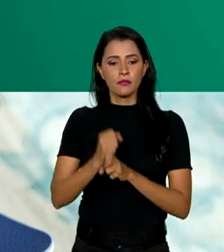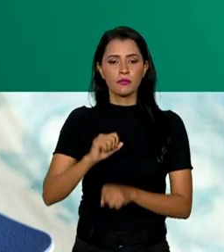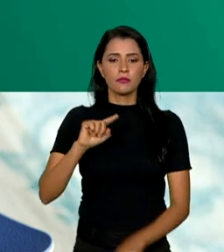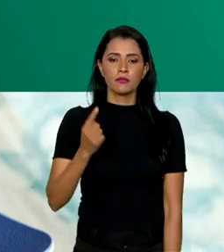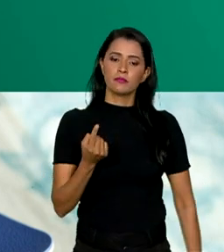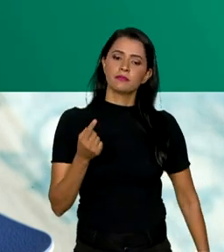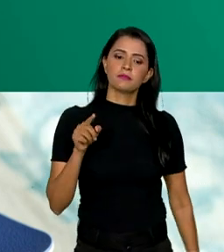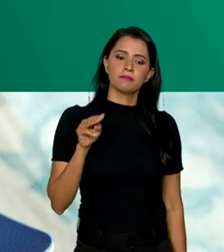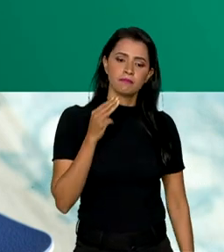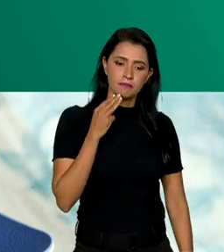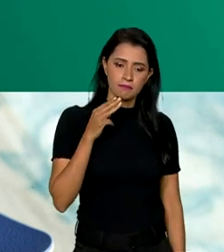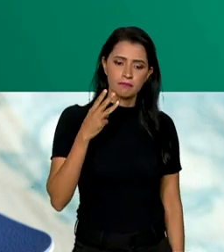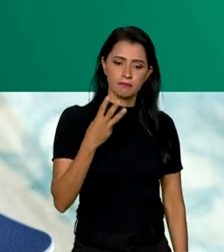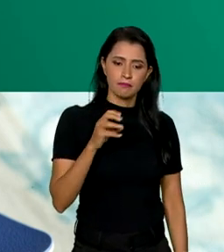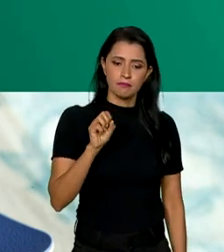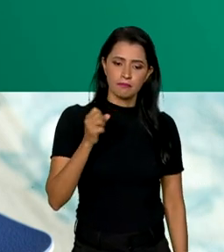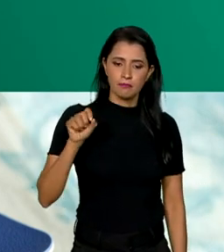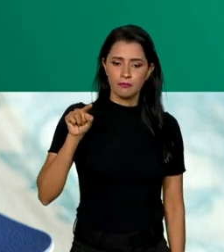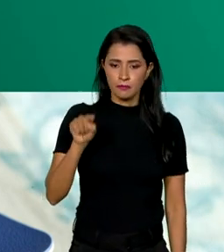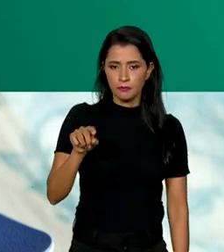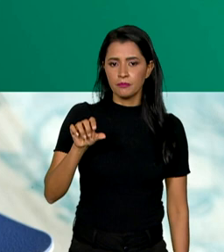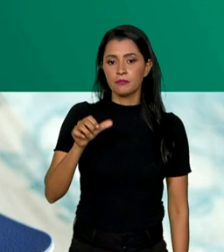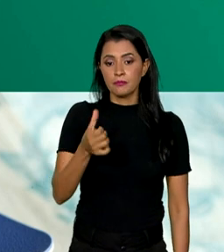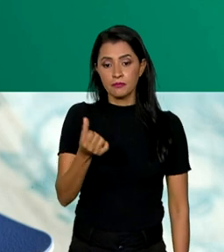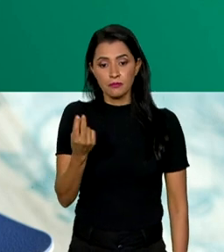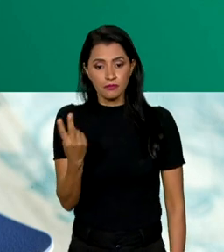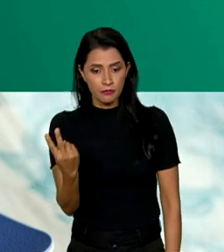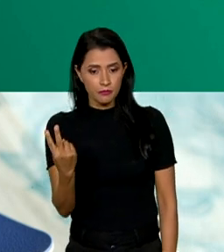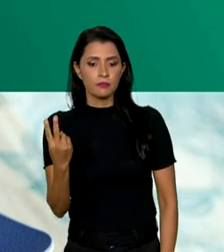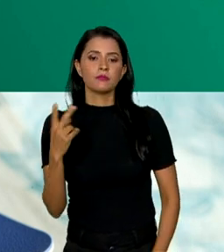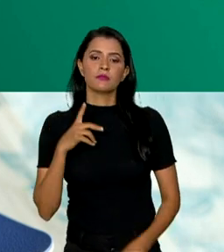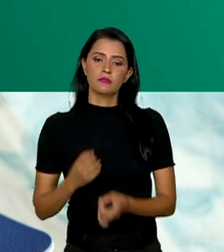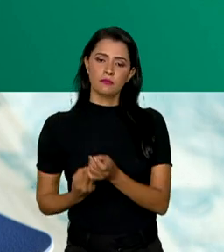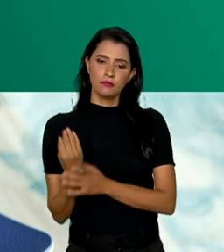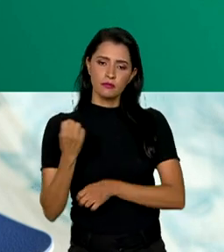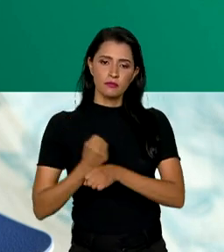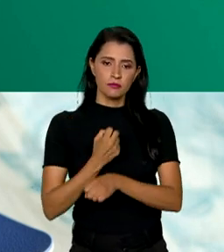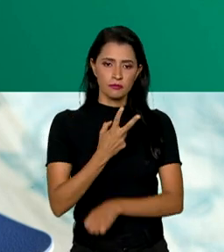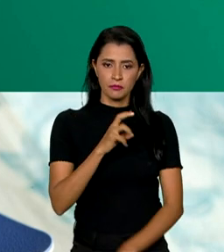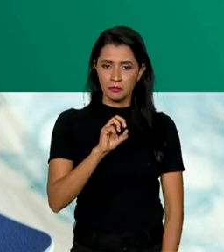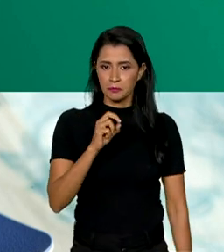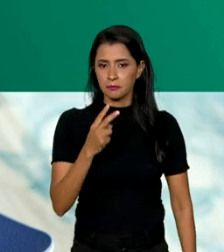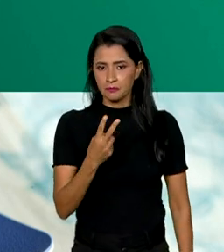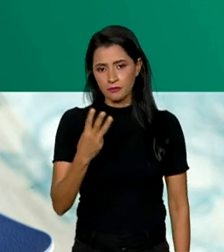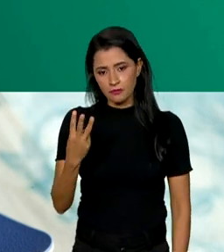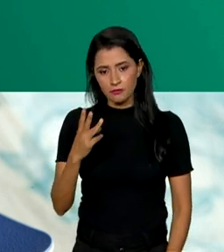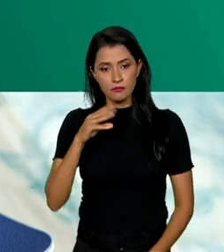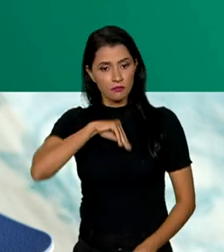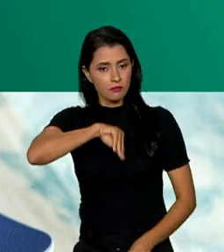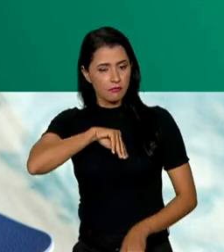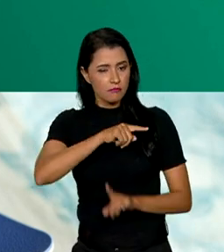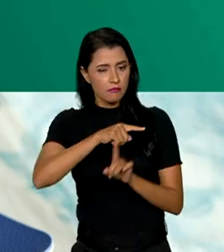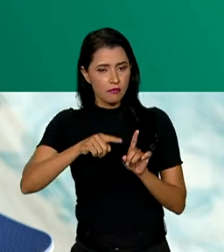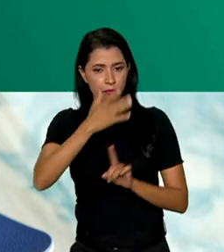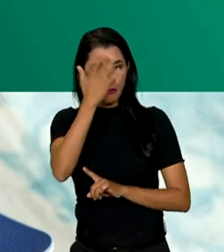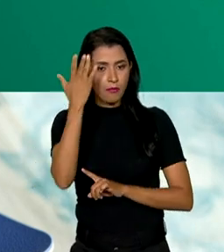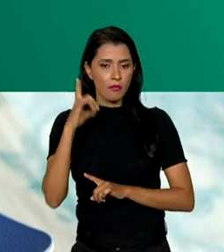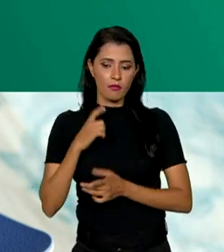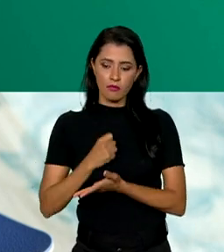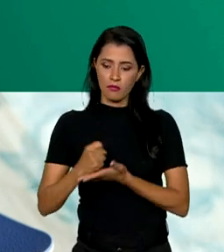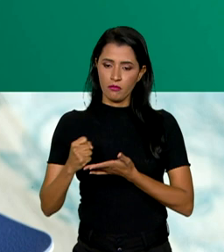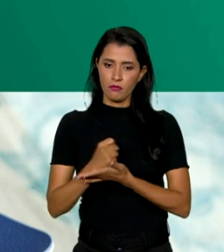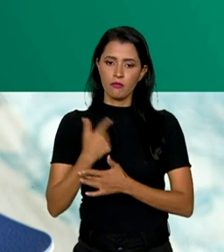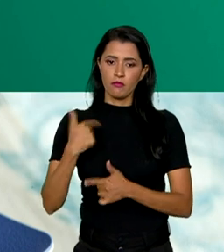388 mil e 62 postos criados em 2023. O salário médio de quem teve a carteira